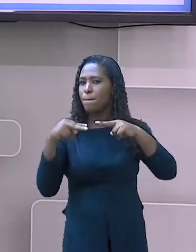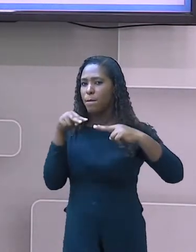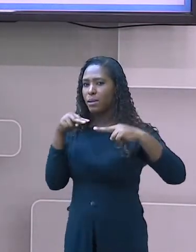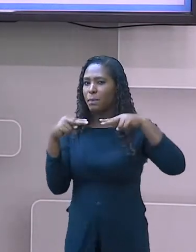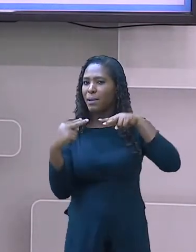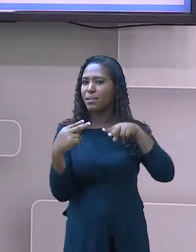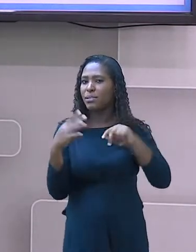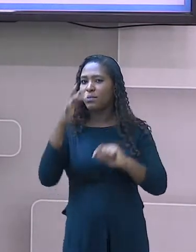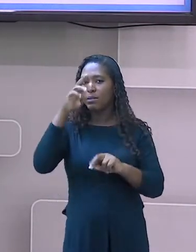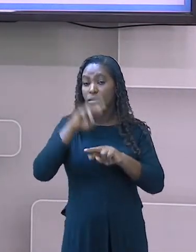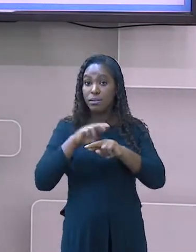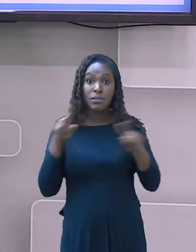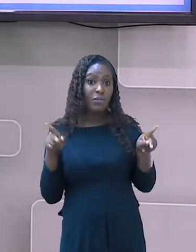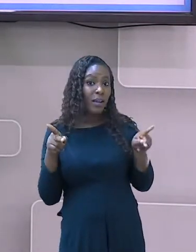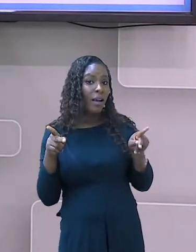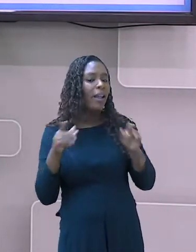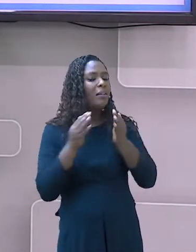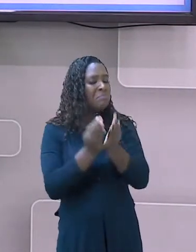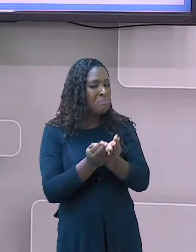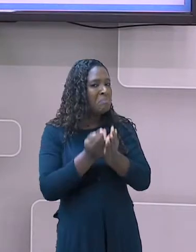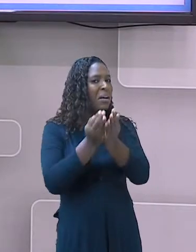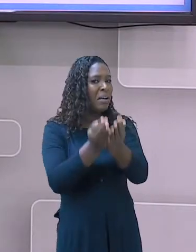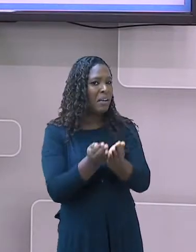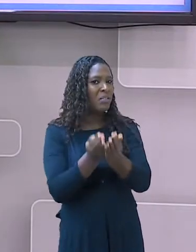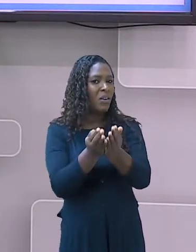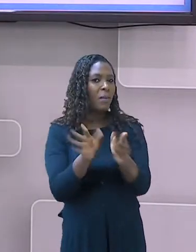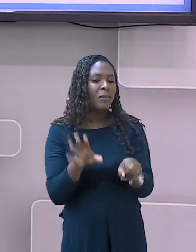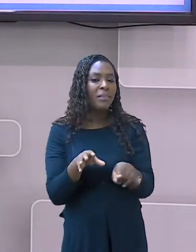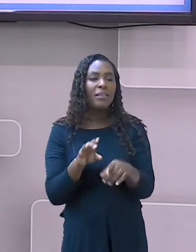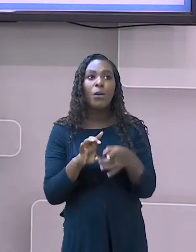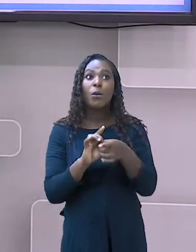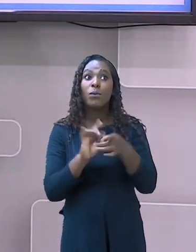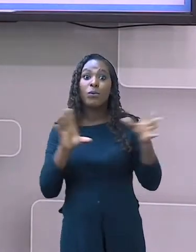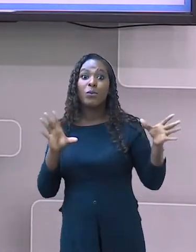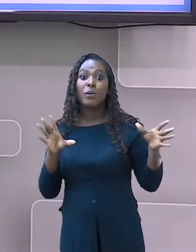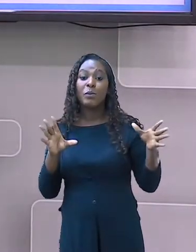navegações, permitindo a expansão marítima.